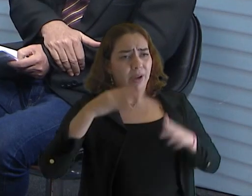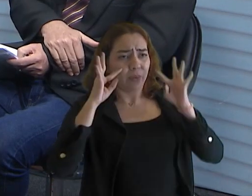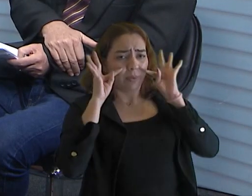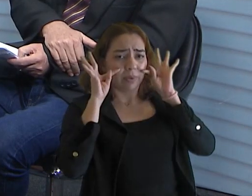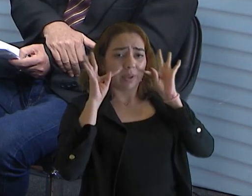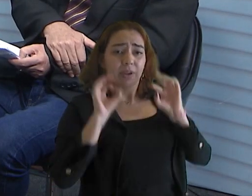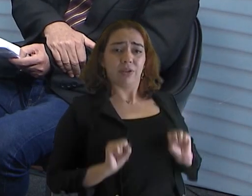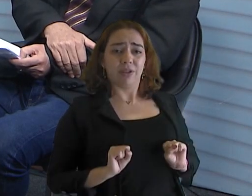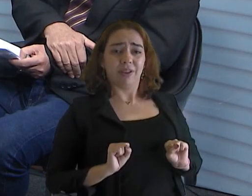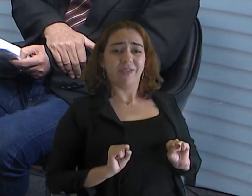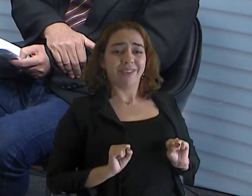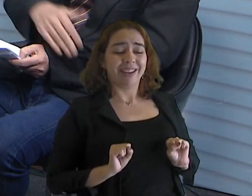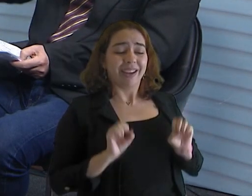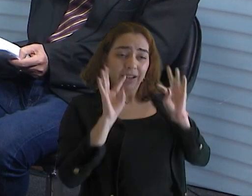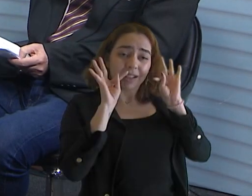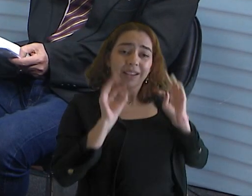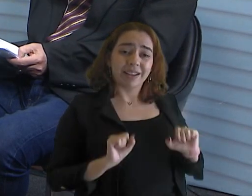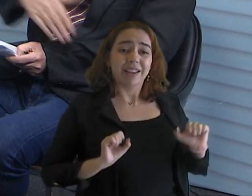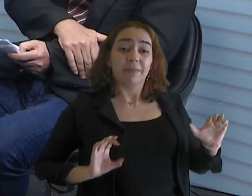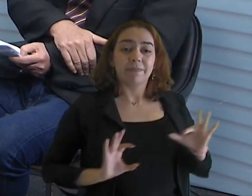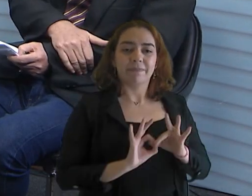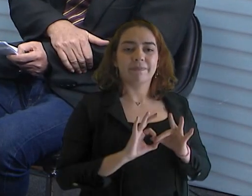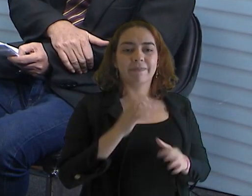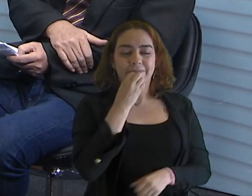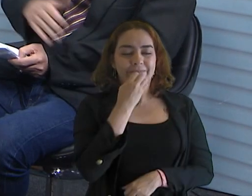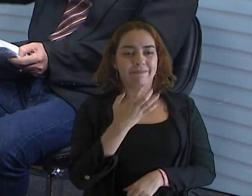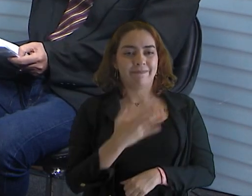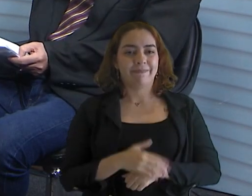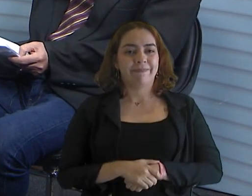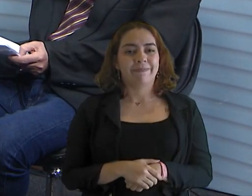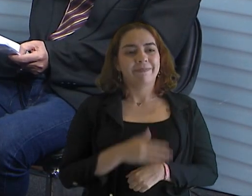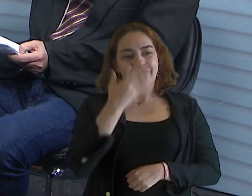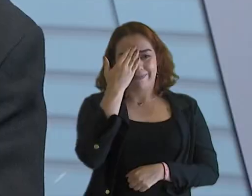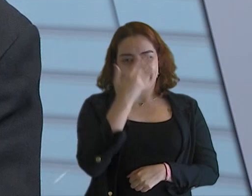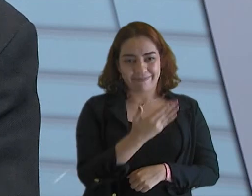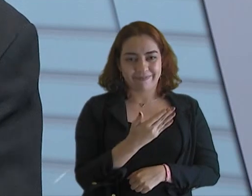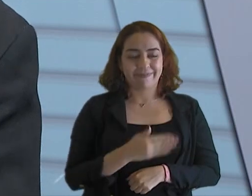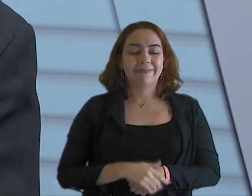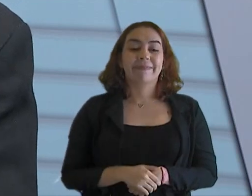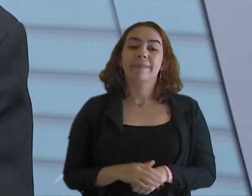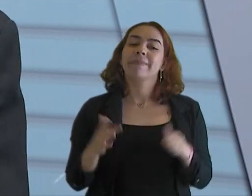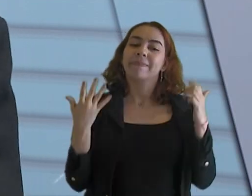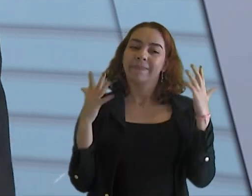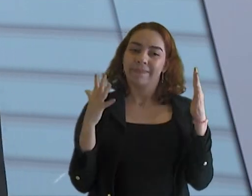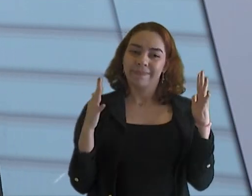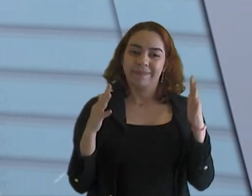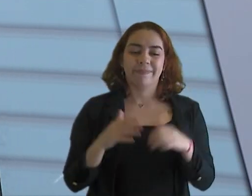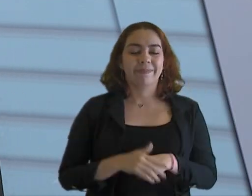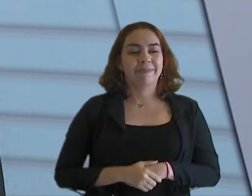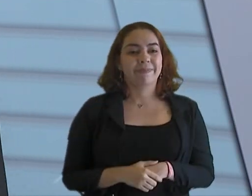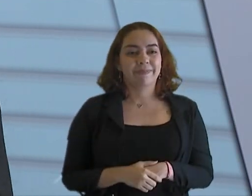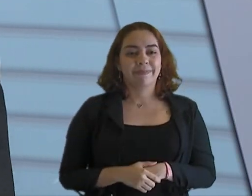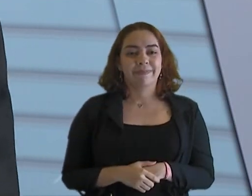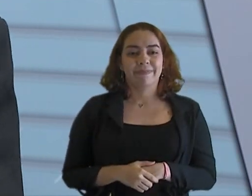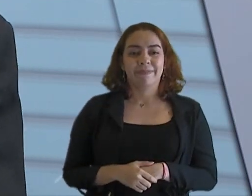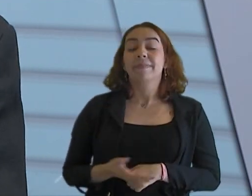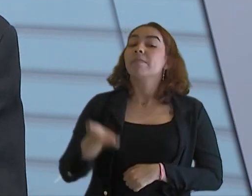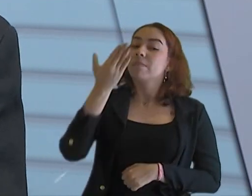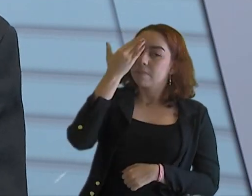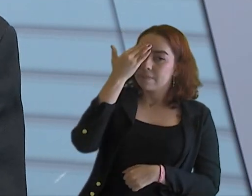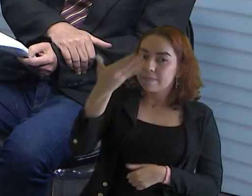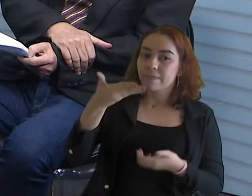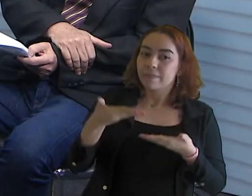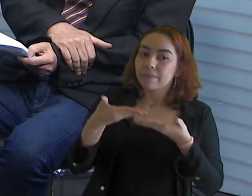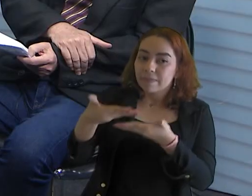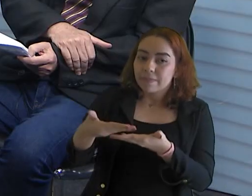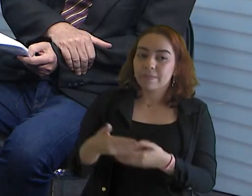tem essa parceria boa e vamos continuar com o tribunal de encontros. Muito obrigado por ter vindo. Parabéns. Sucesso. Eu que agradeço, Renato, a oportunidade.